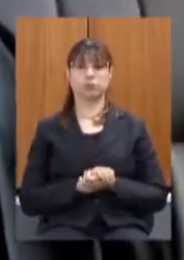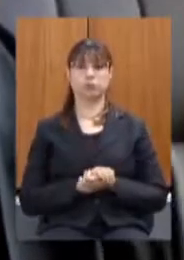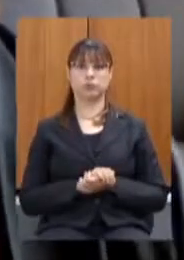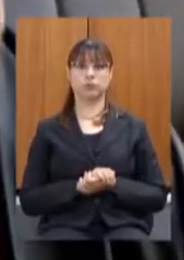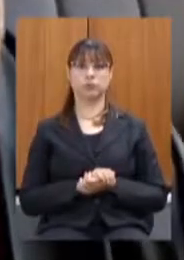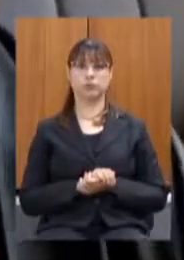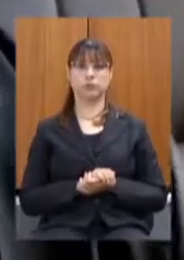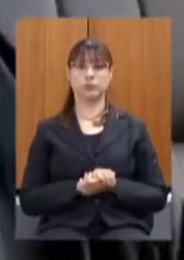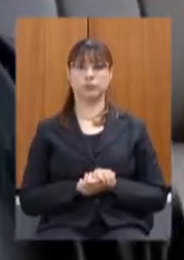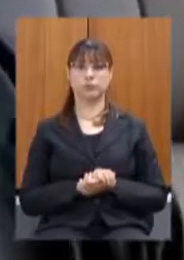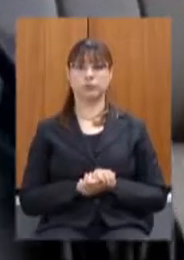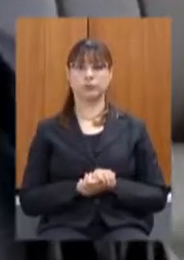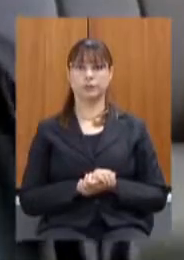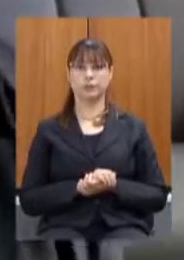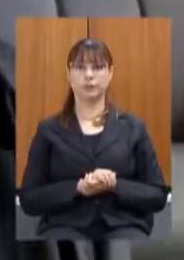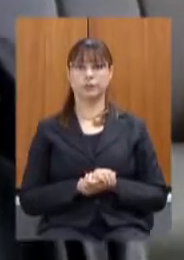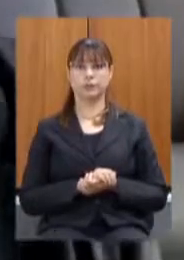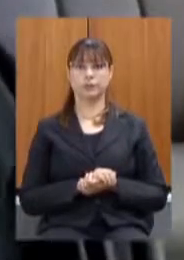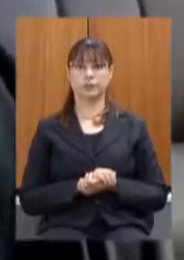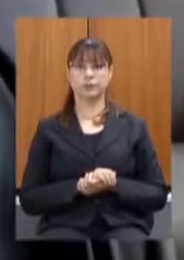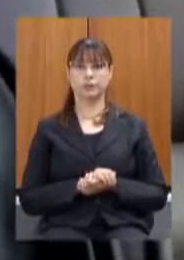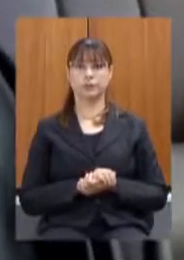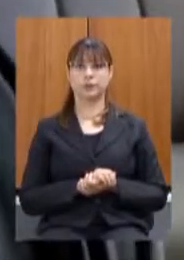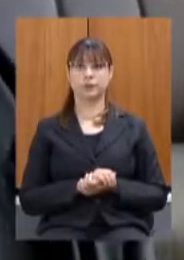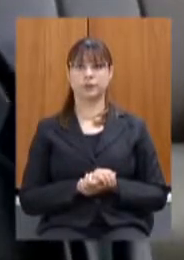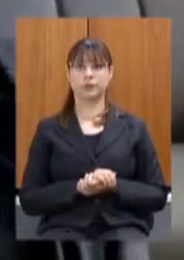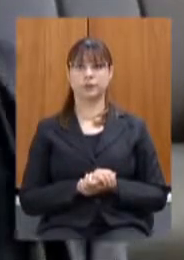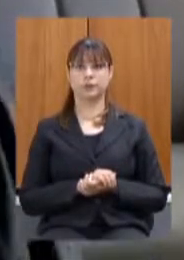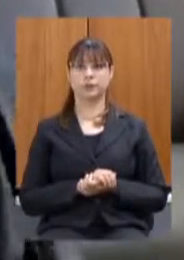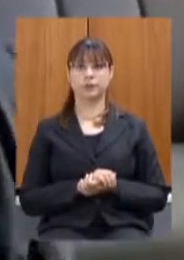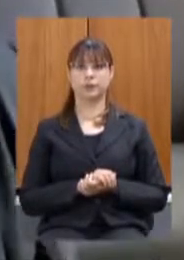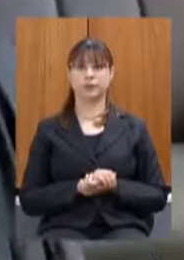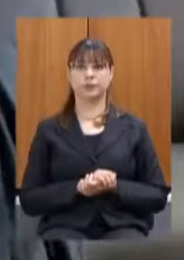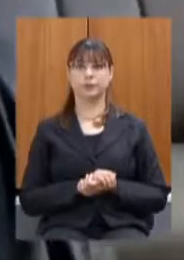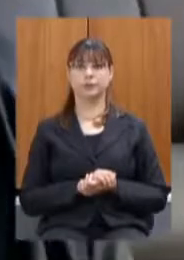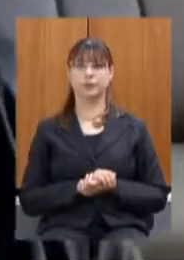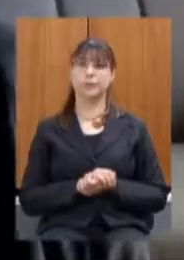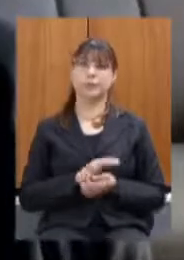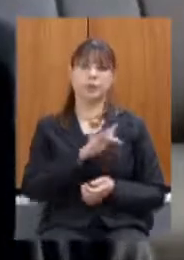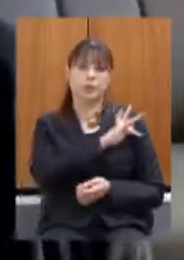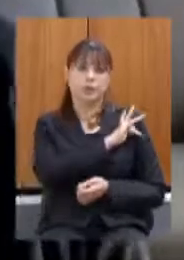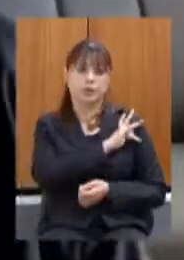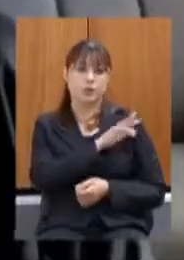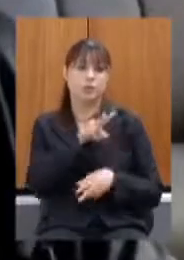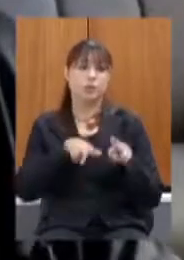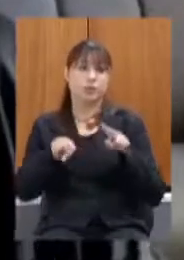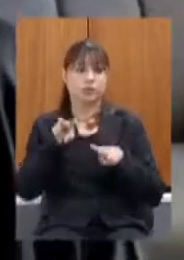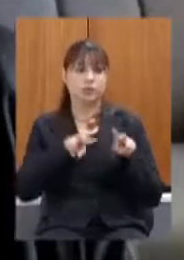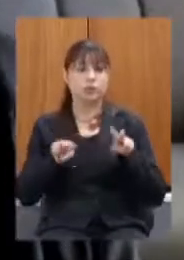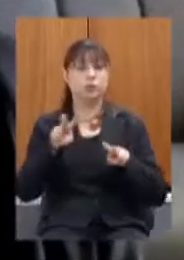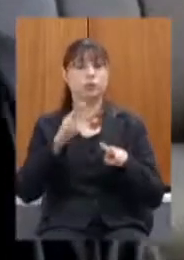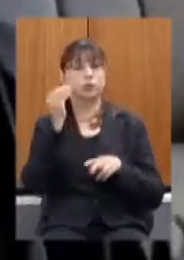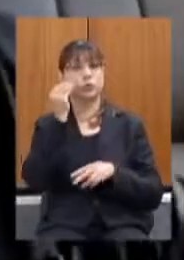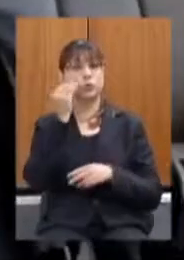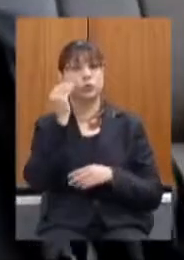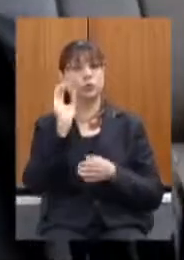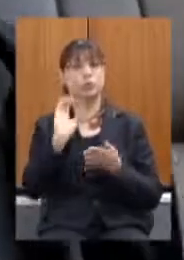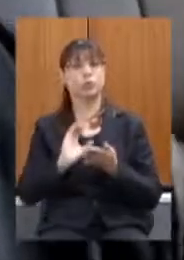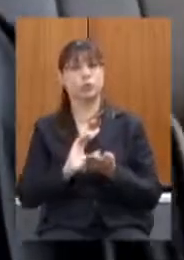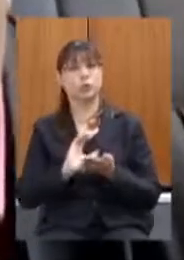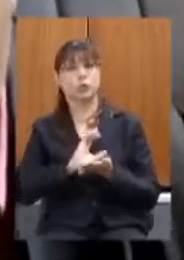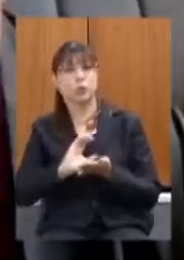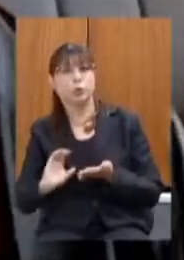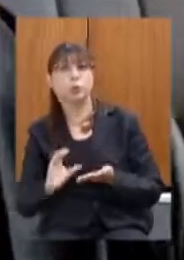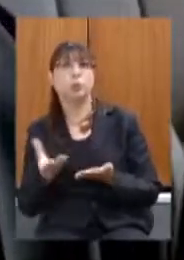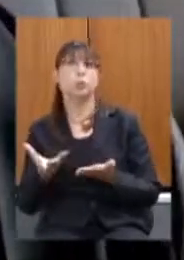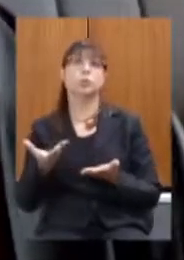é é é muito proativa é fiscalizar mas inovar buscar recursos buscar